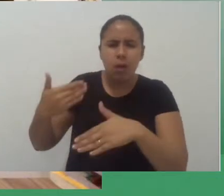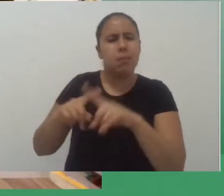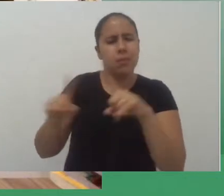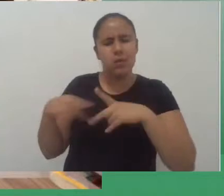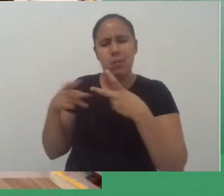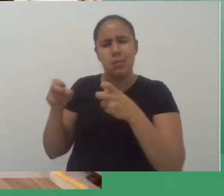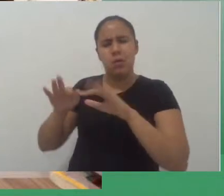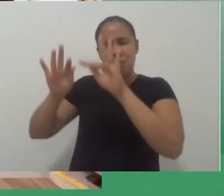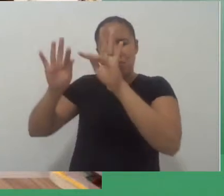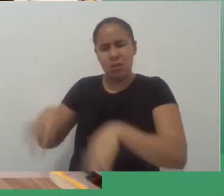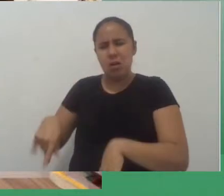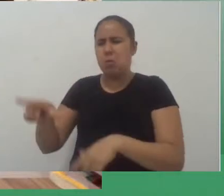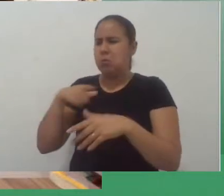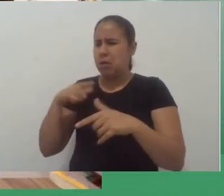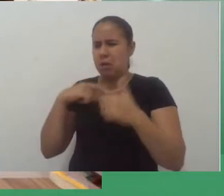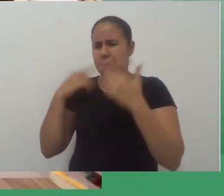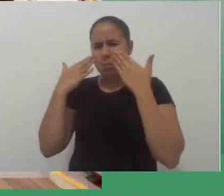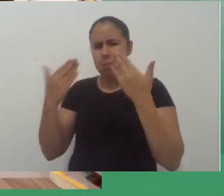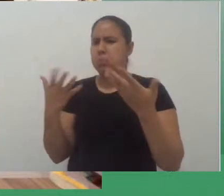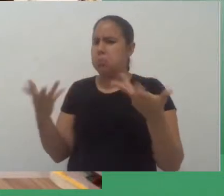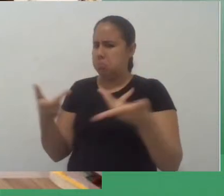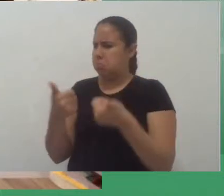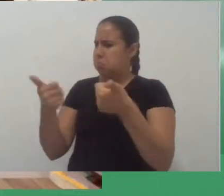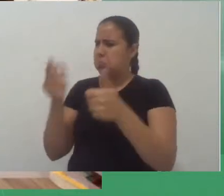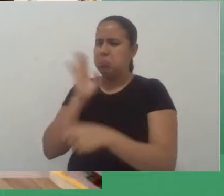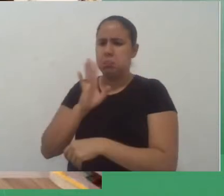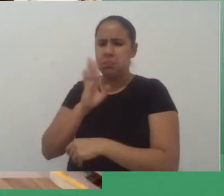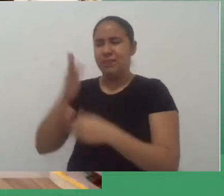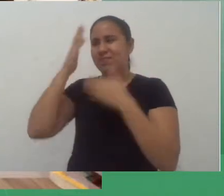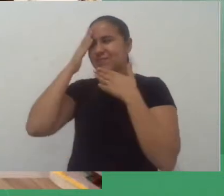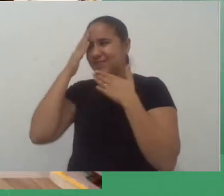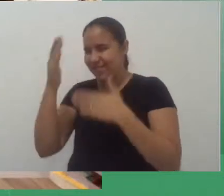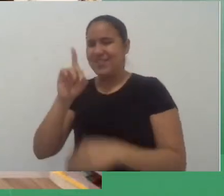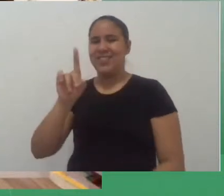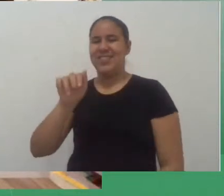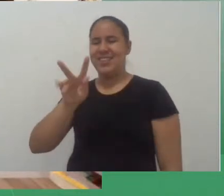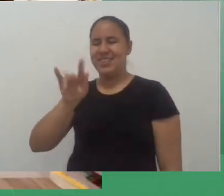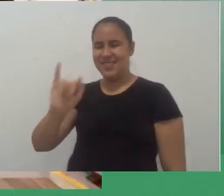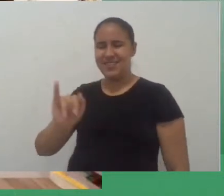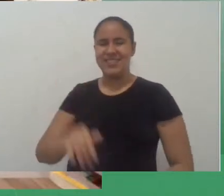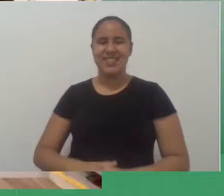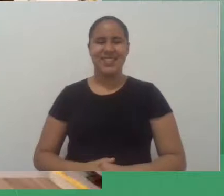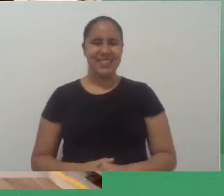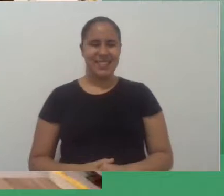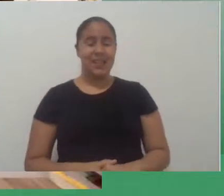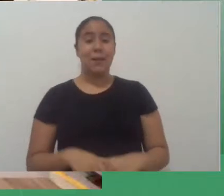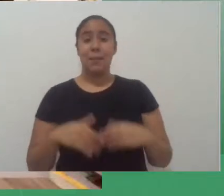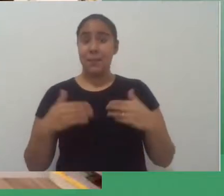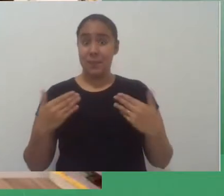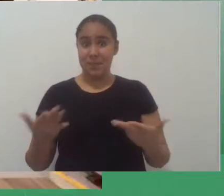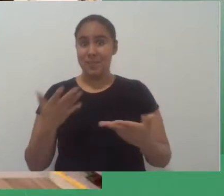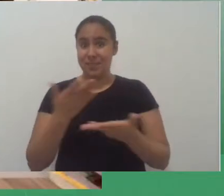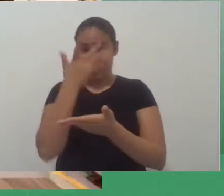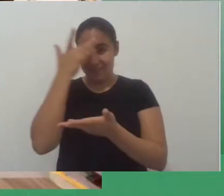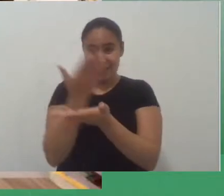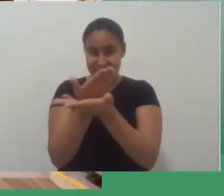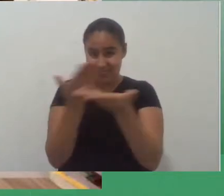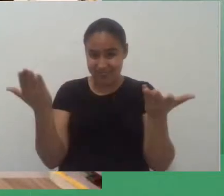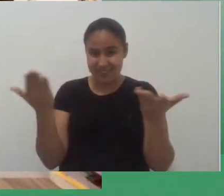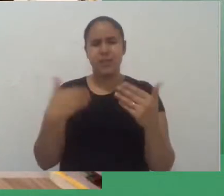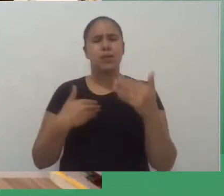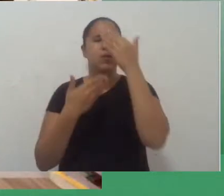um trabalho bem bonito bem interessante obrigada viu Davi então pessoal agradecendo as